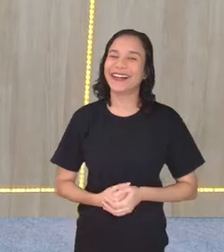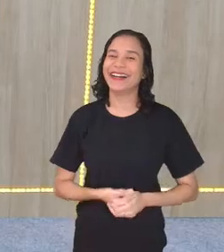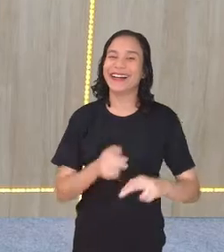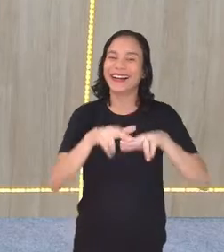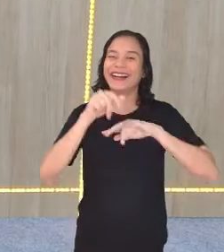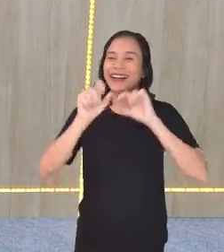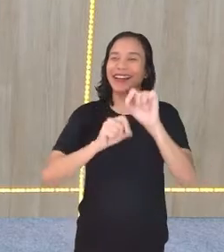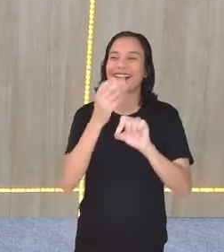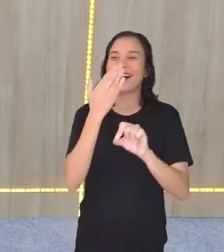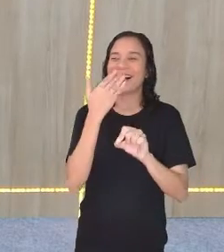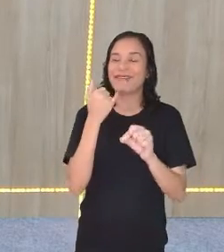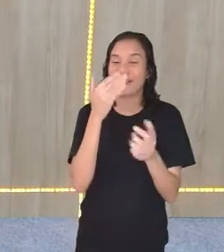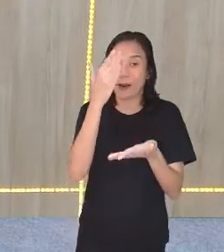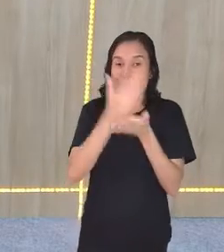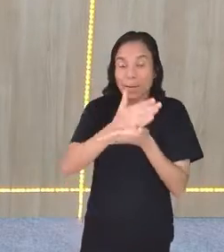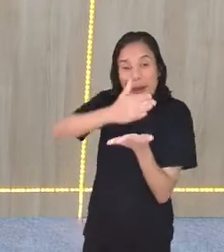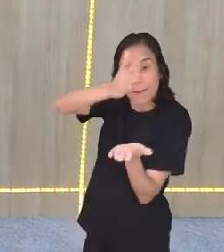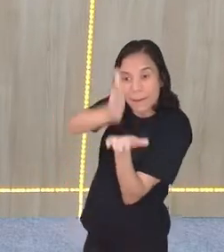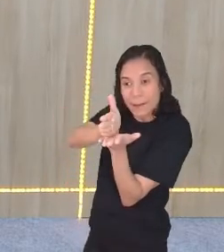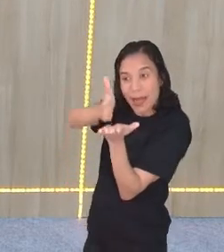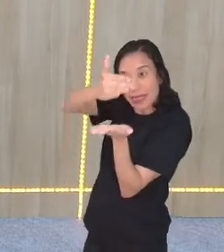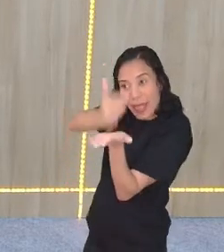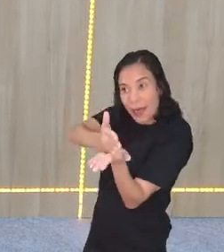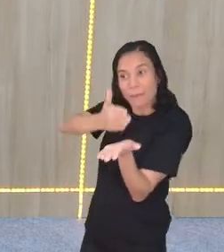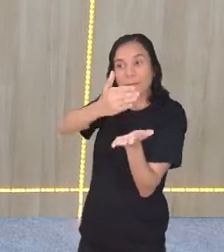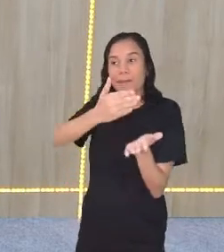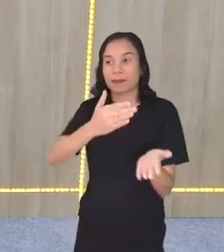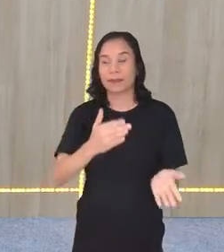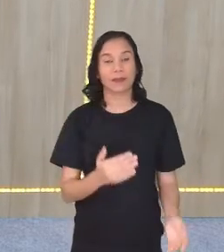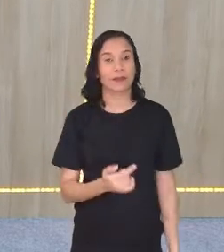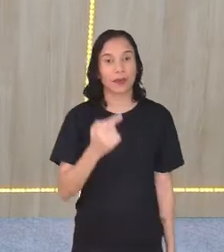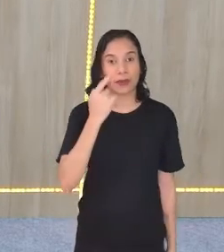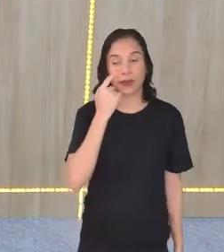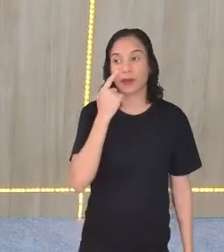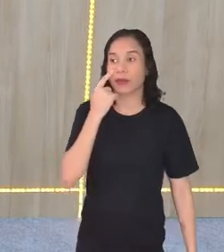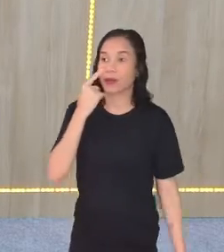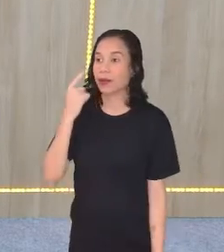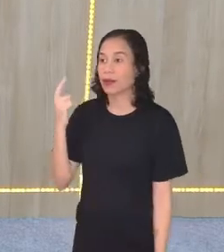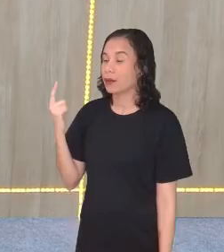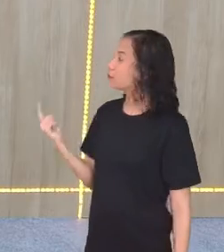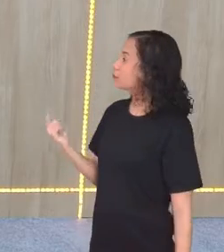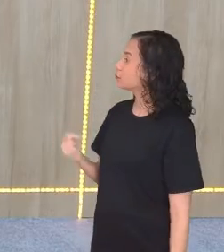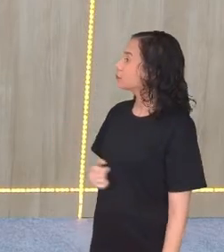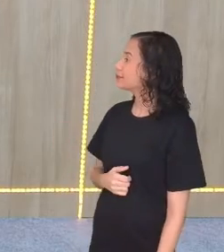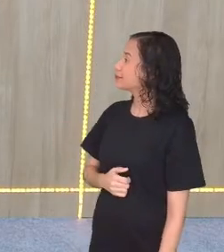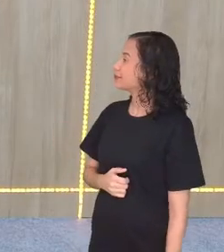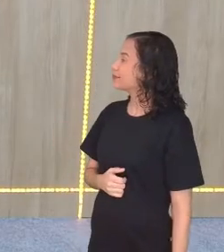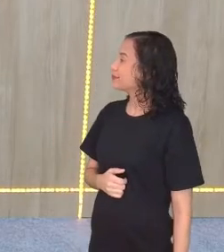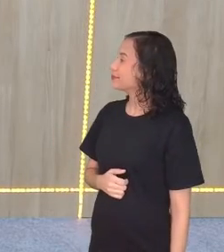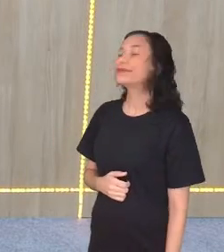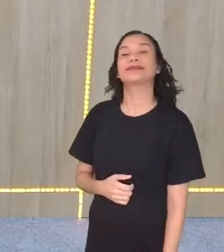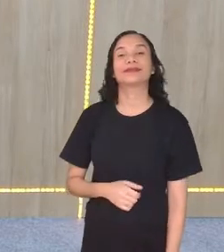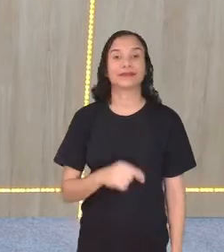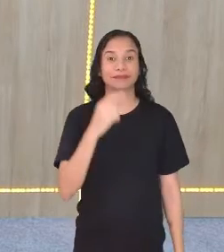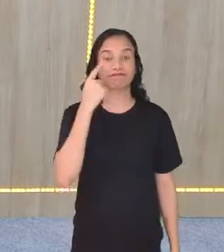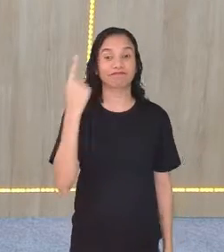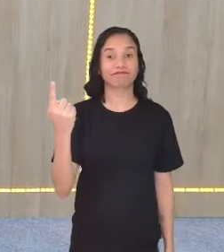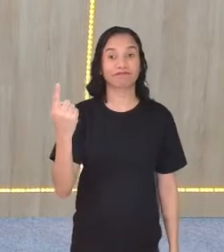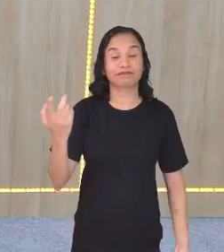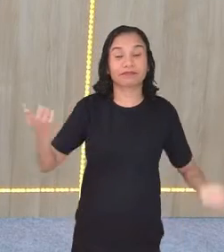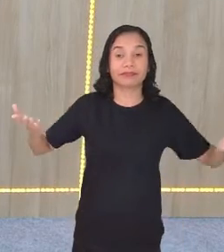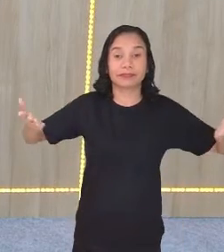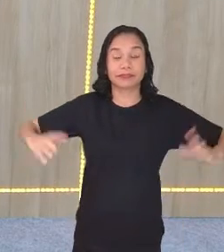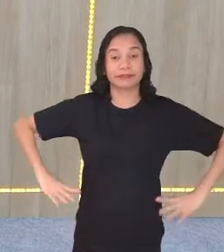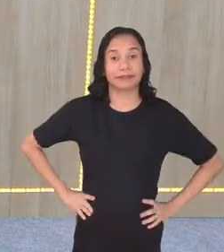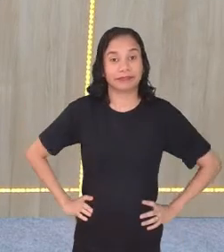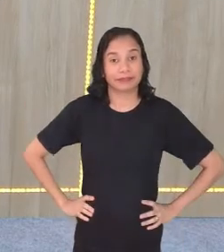Ou ele vai comer a metade de um quarto. Olha só. Eita! A metade da metade, né? A metade da metade. tira aqui, Eita!